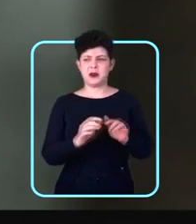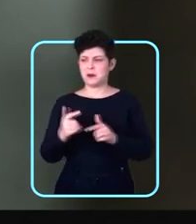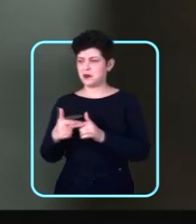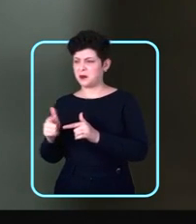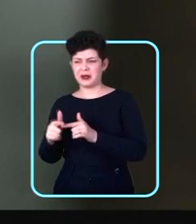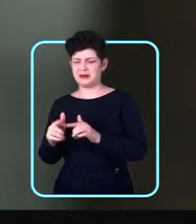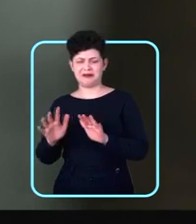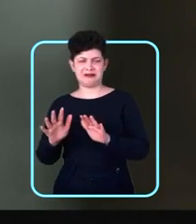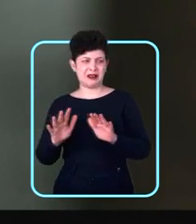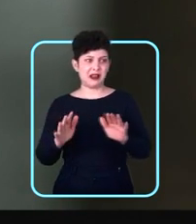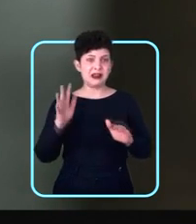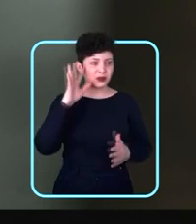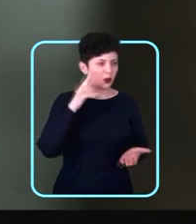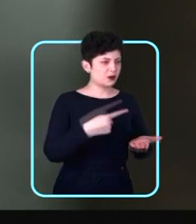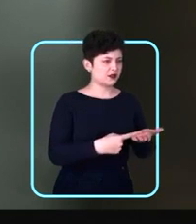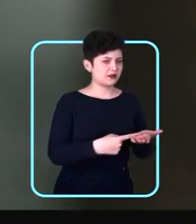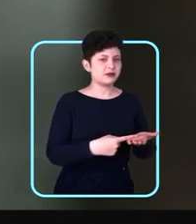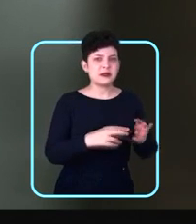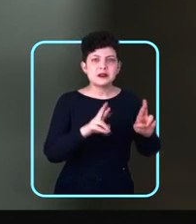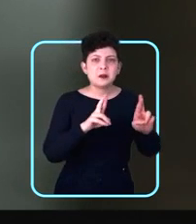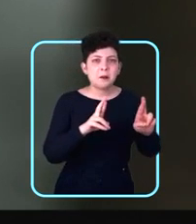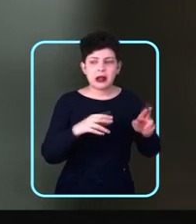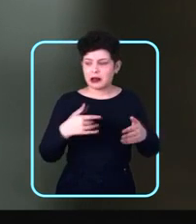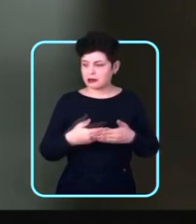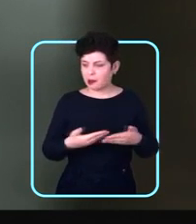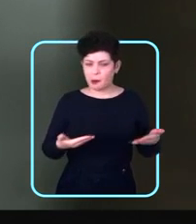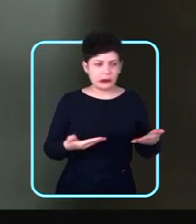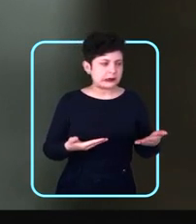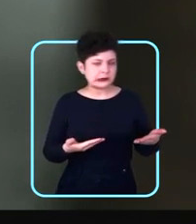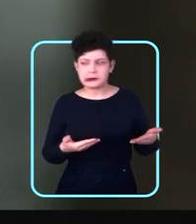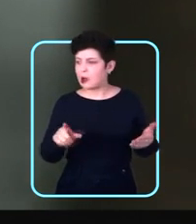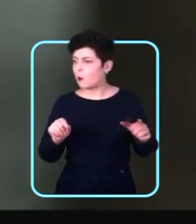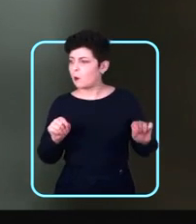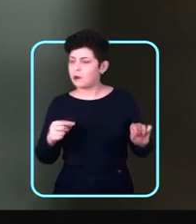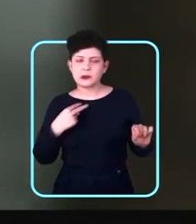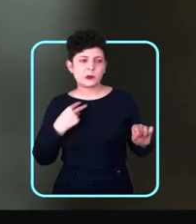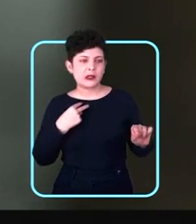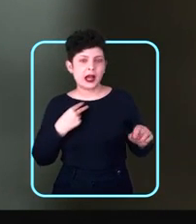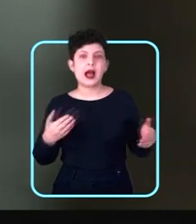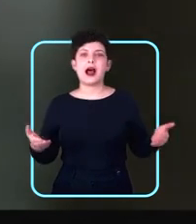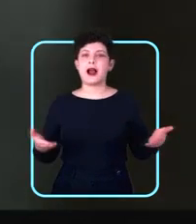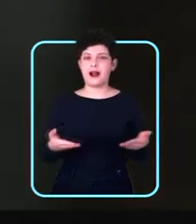solução, até agora você não tinha opção. Agora, tem.